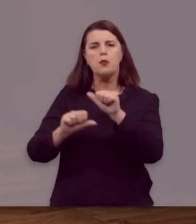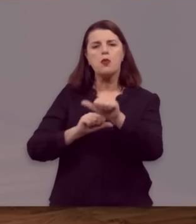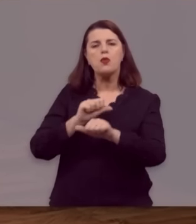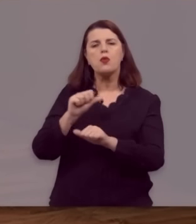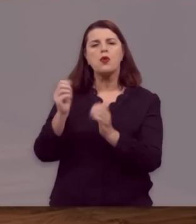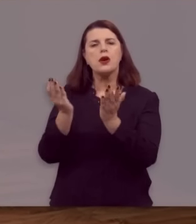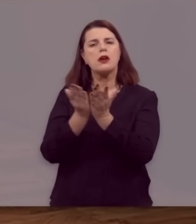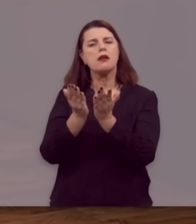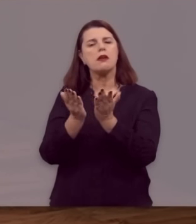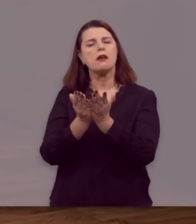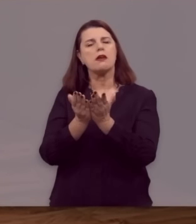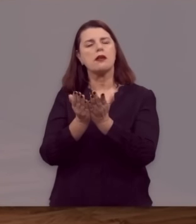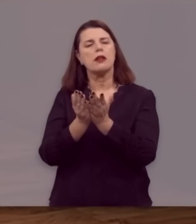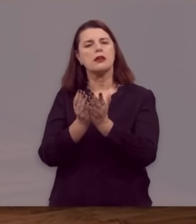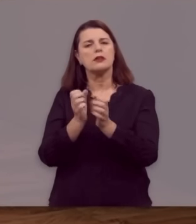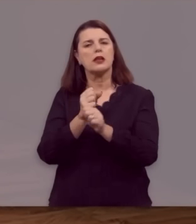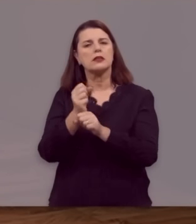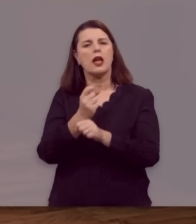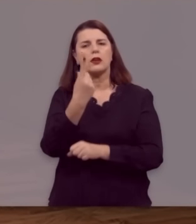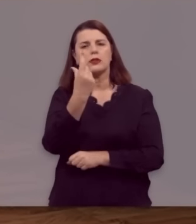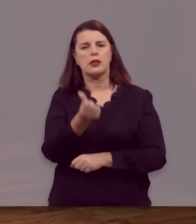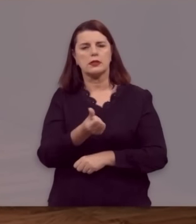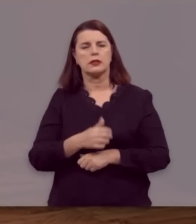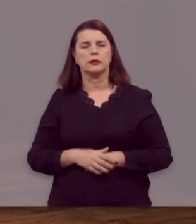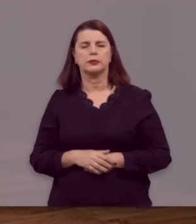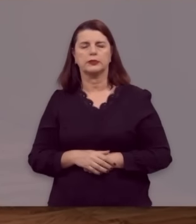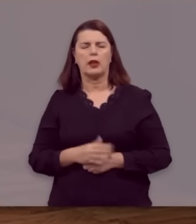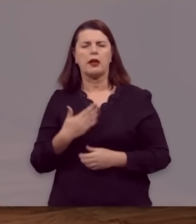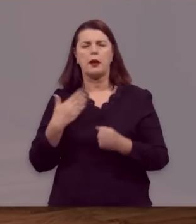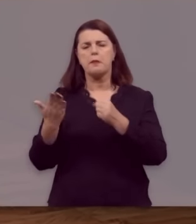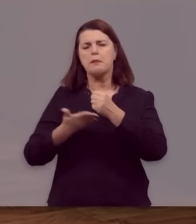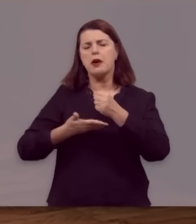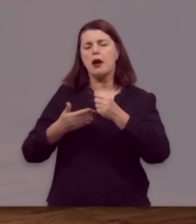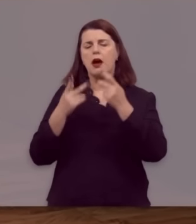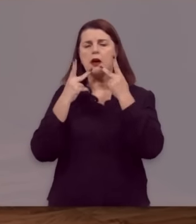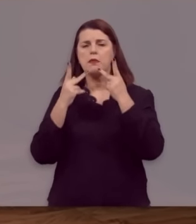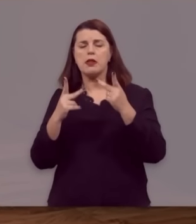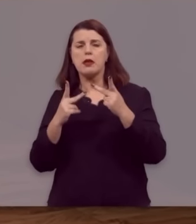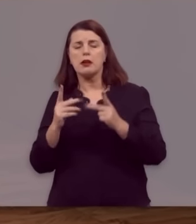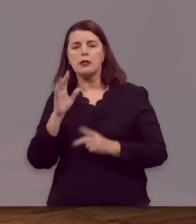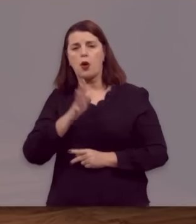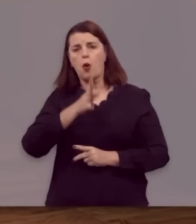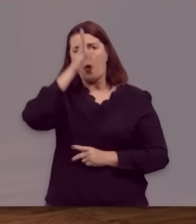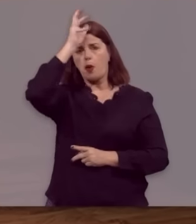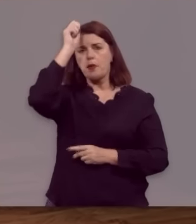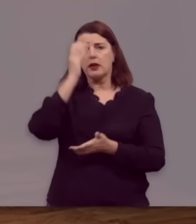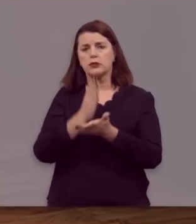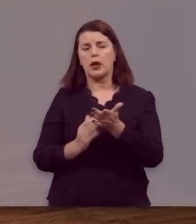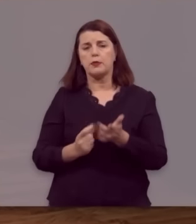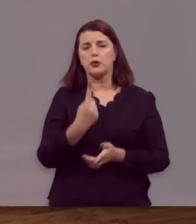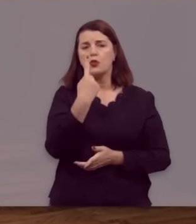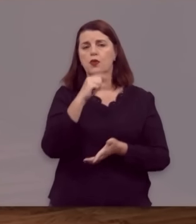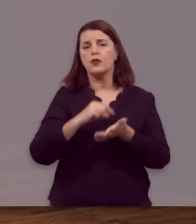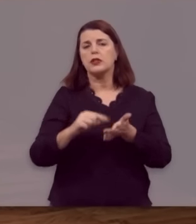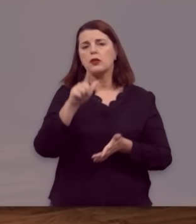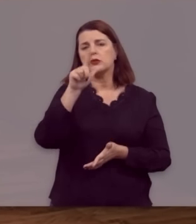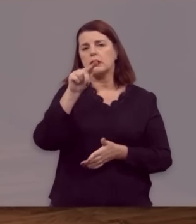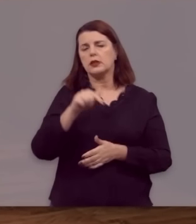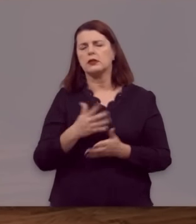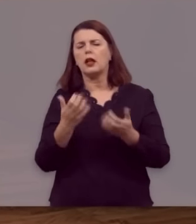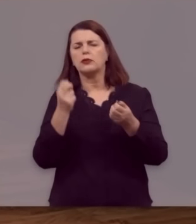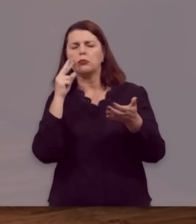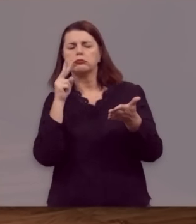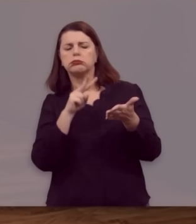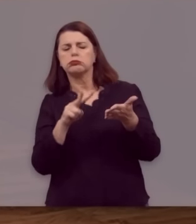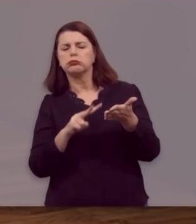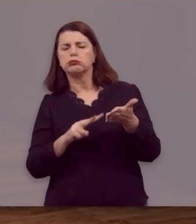protestante do século XVI. E quero basear esta mensagem em Romanos 1,17. Vamos